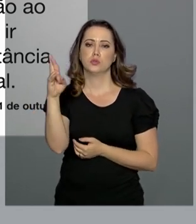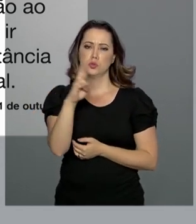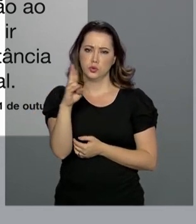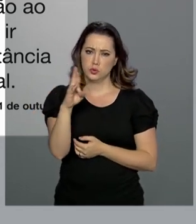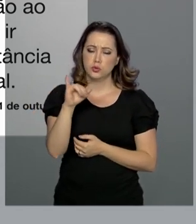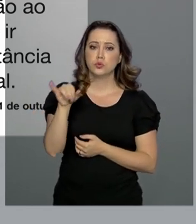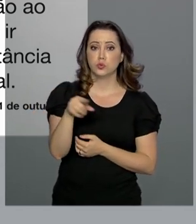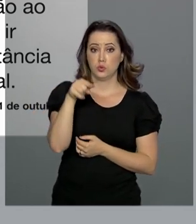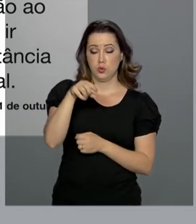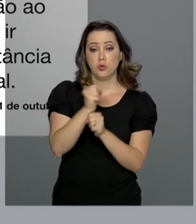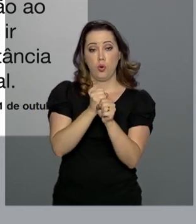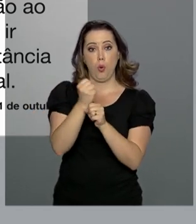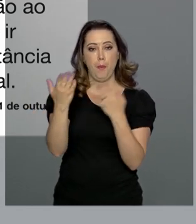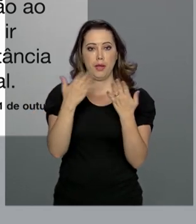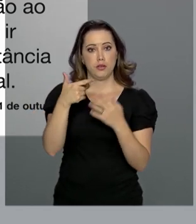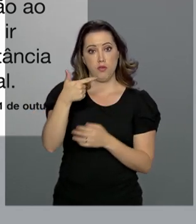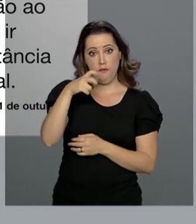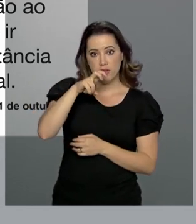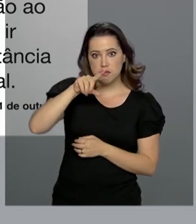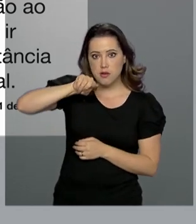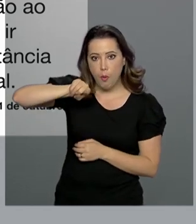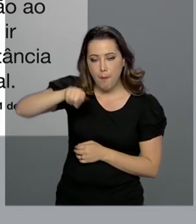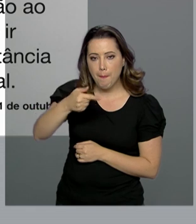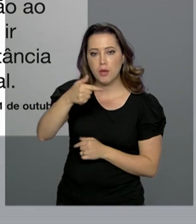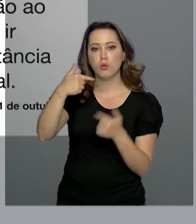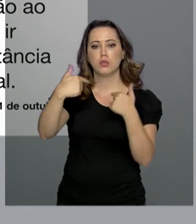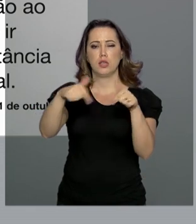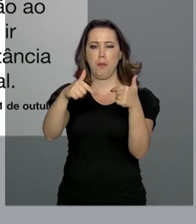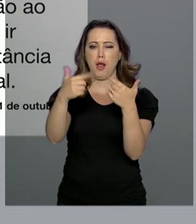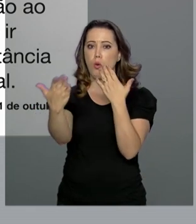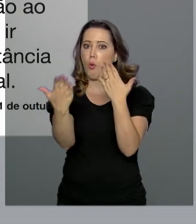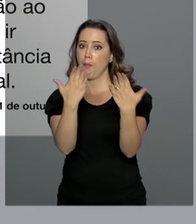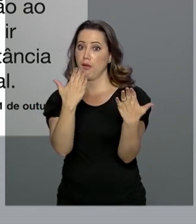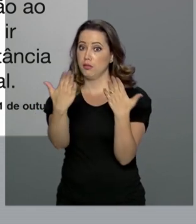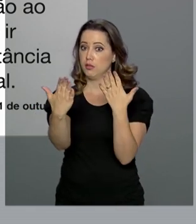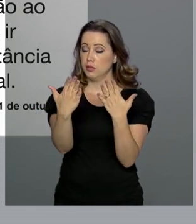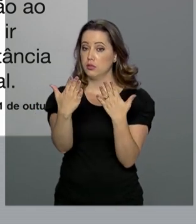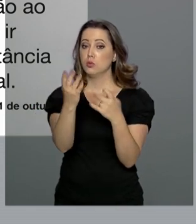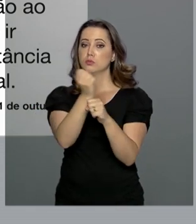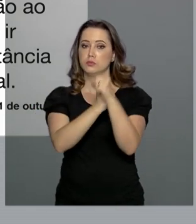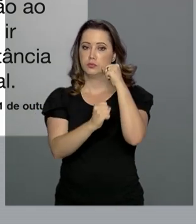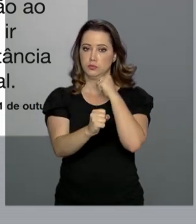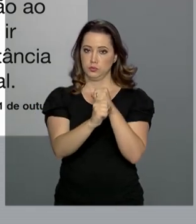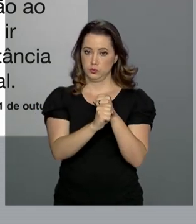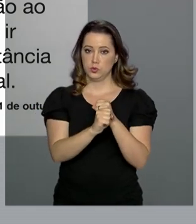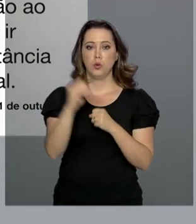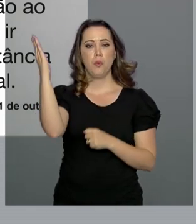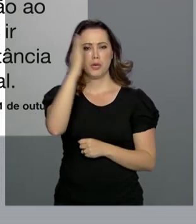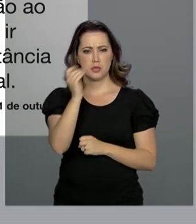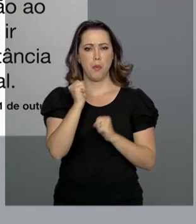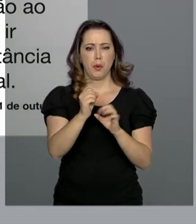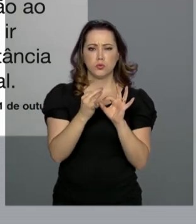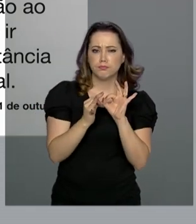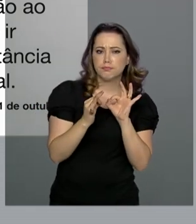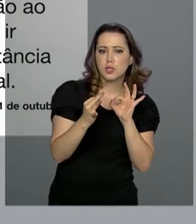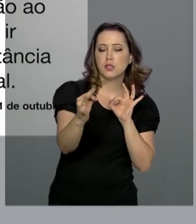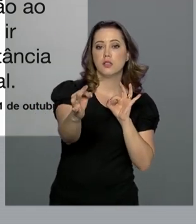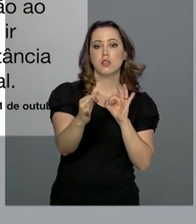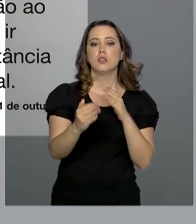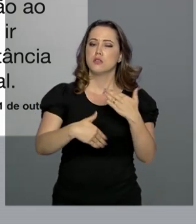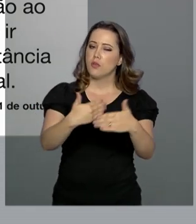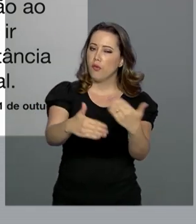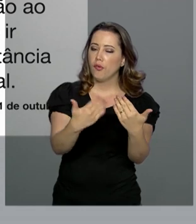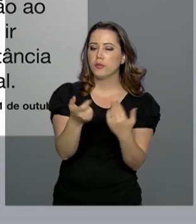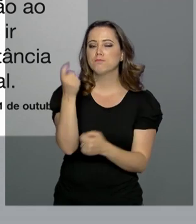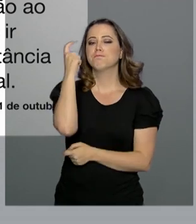25 mil empregos em relação ao mesmo período de 2018. Segundo ele, o Brasil pode ir mais longe, desenvolvendo a